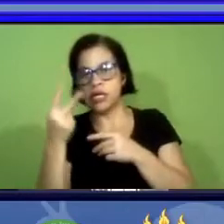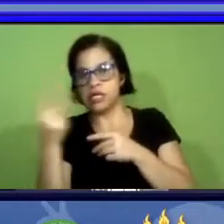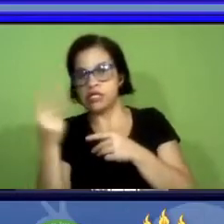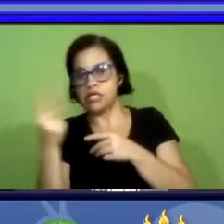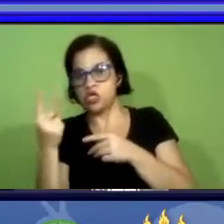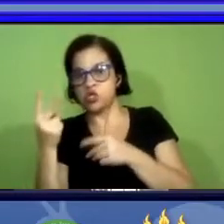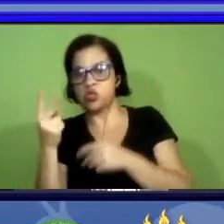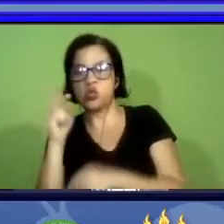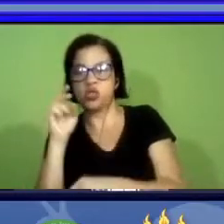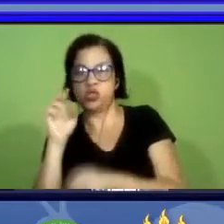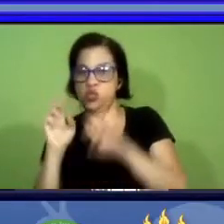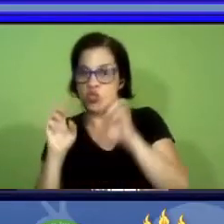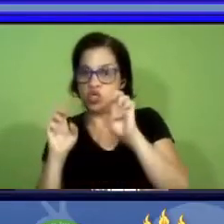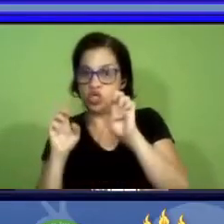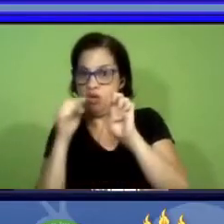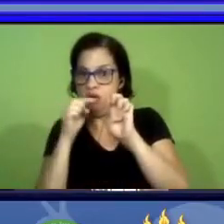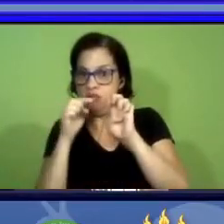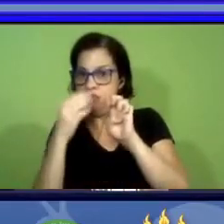esquerdo